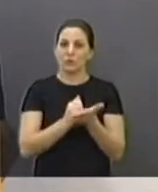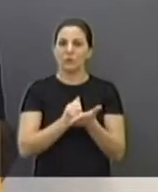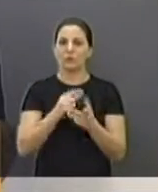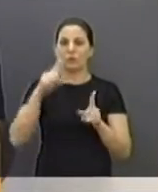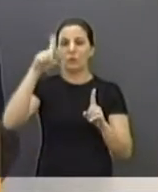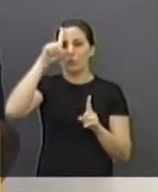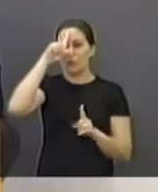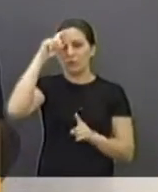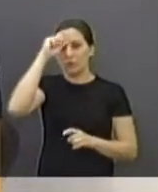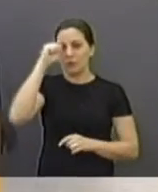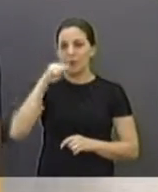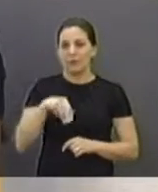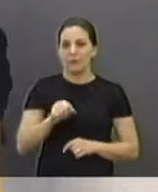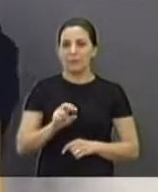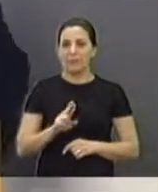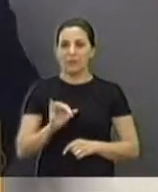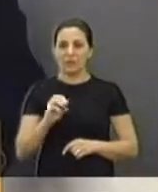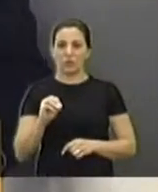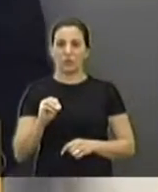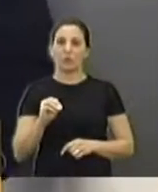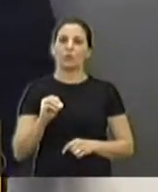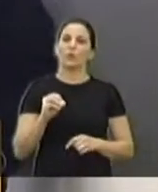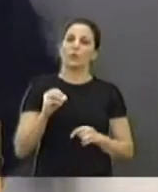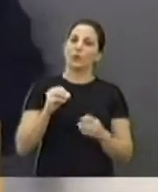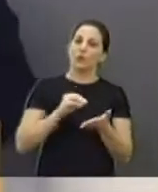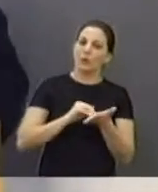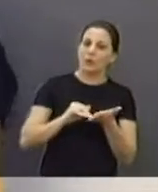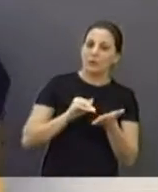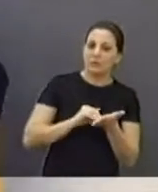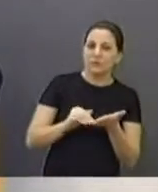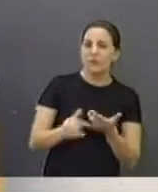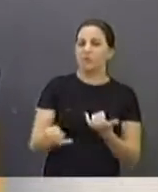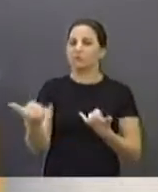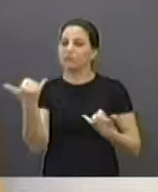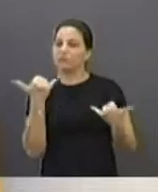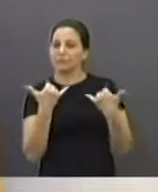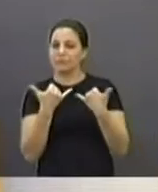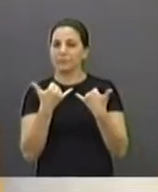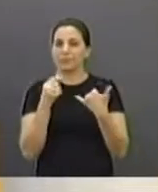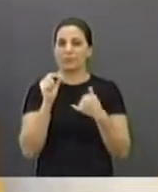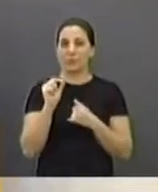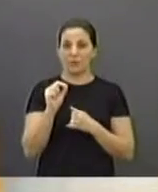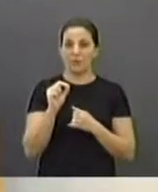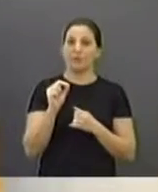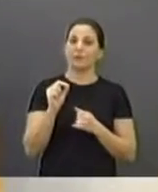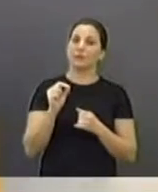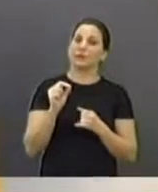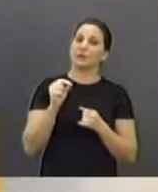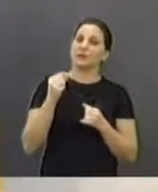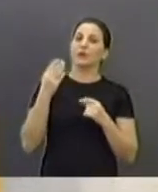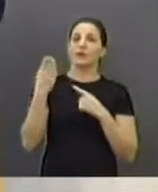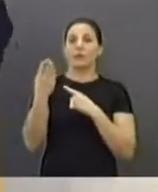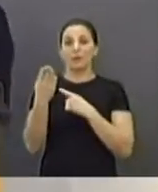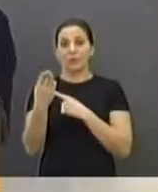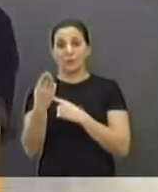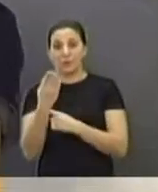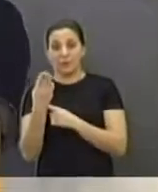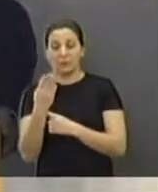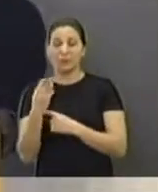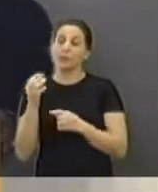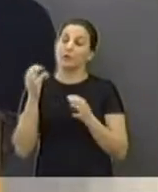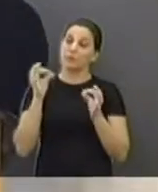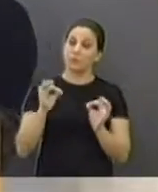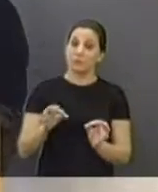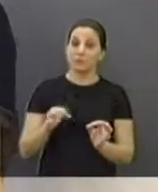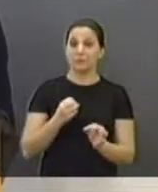segundo a informação que secretário nos passou. Eu fui lá para dialogar, muita tranquilidade para ele, fui bem recebido, não só por ele, mas por o Marcão, que aqui está presente também.